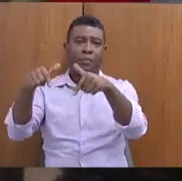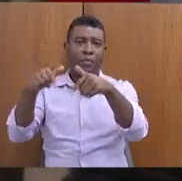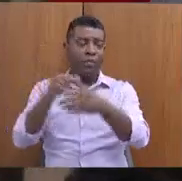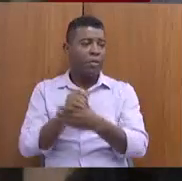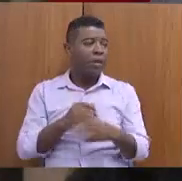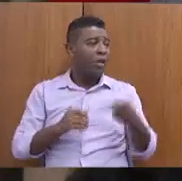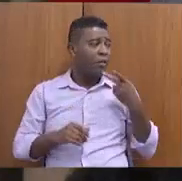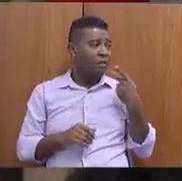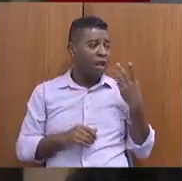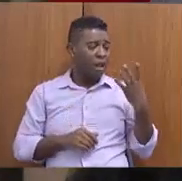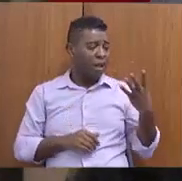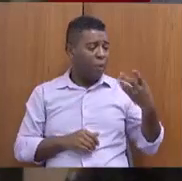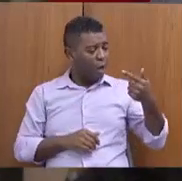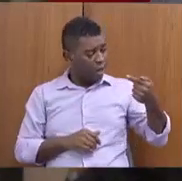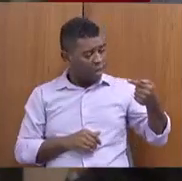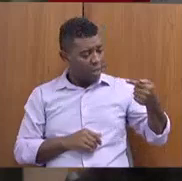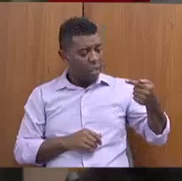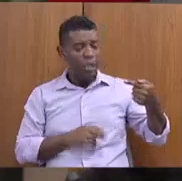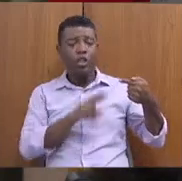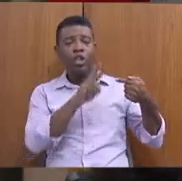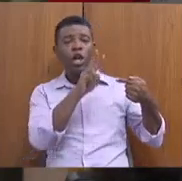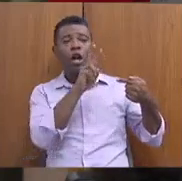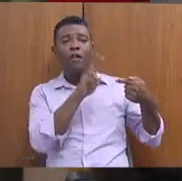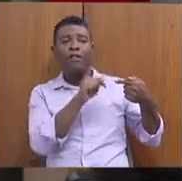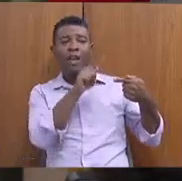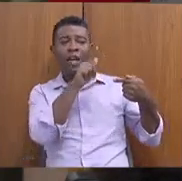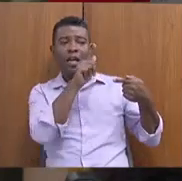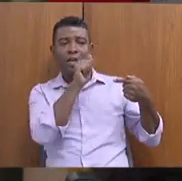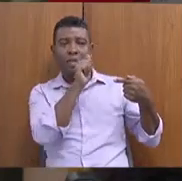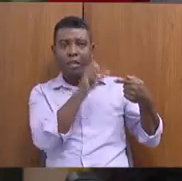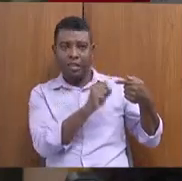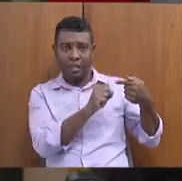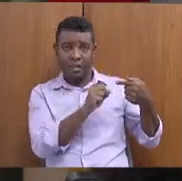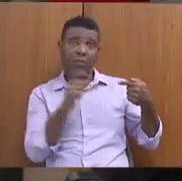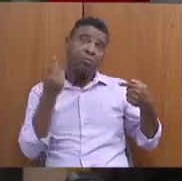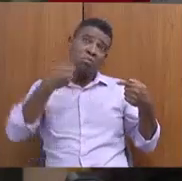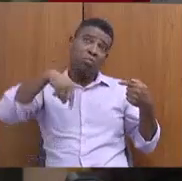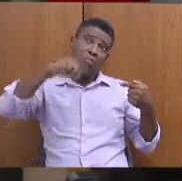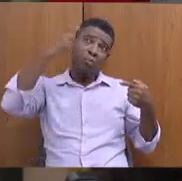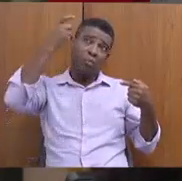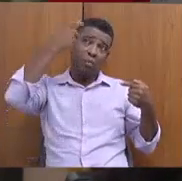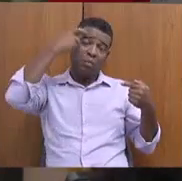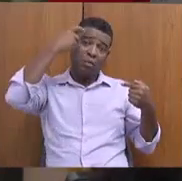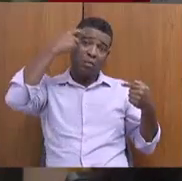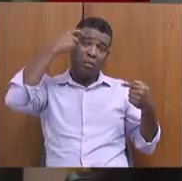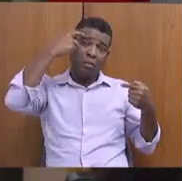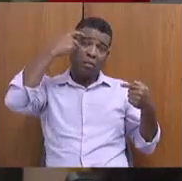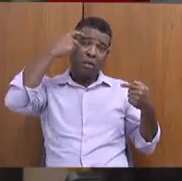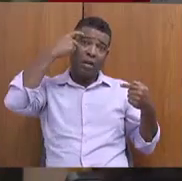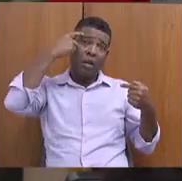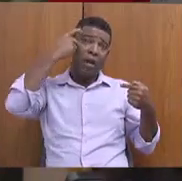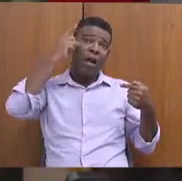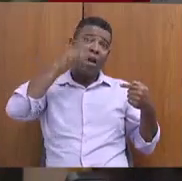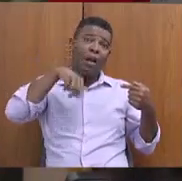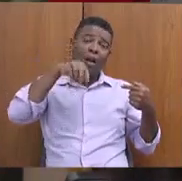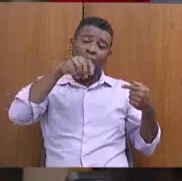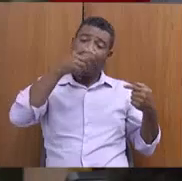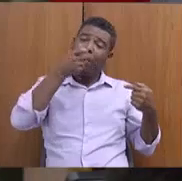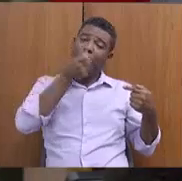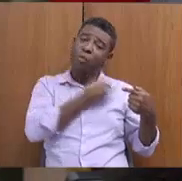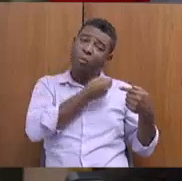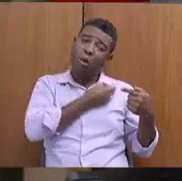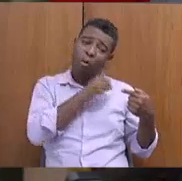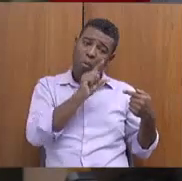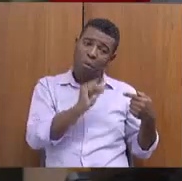vagas. mas a gente acha um volume pequeno com 853 municípios. Talvez